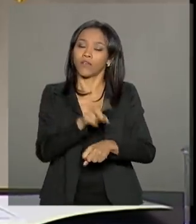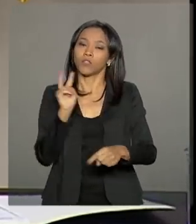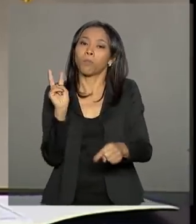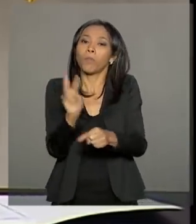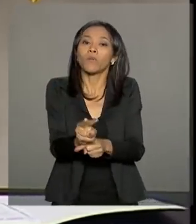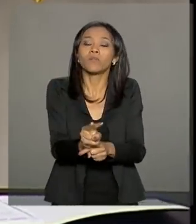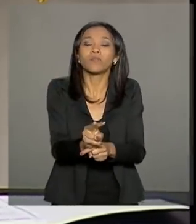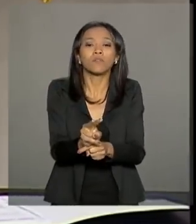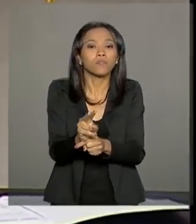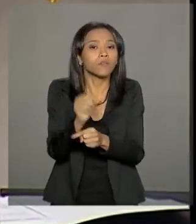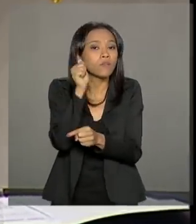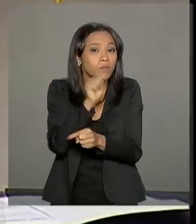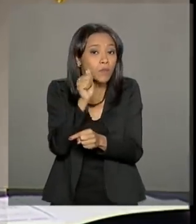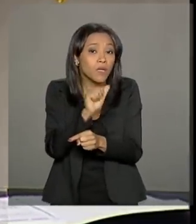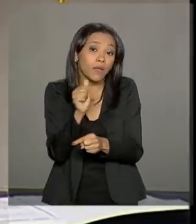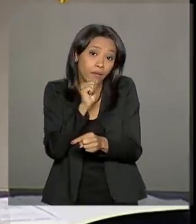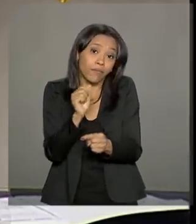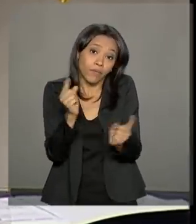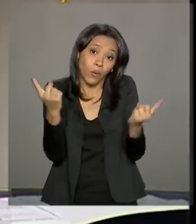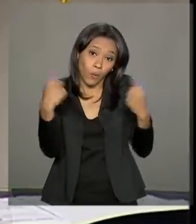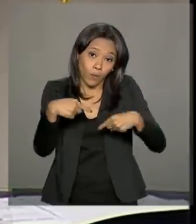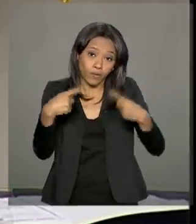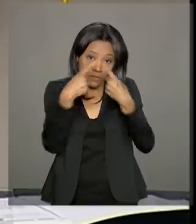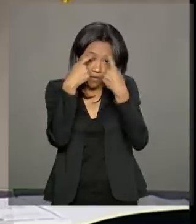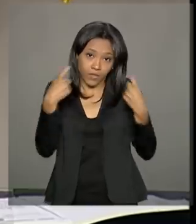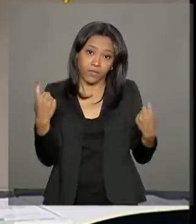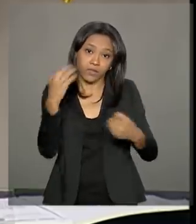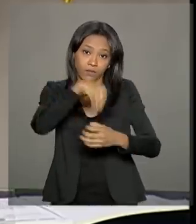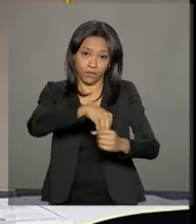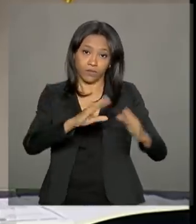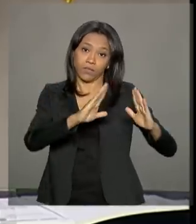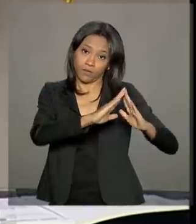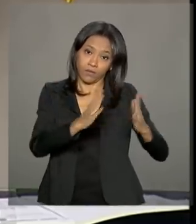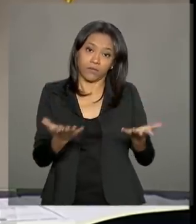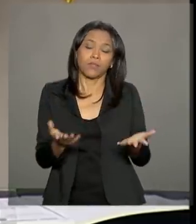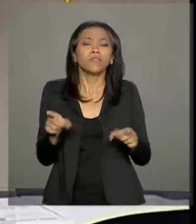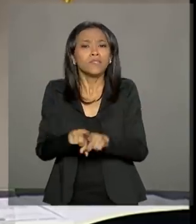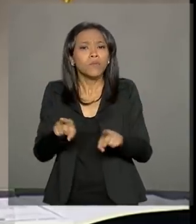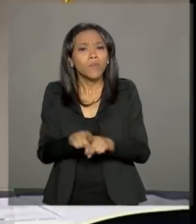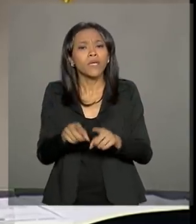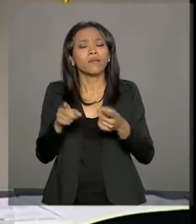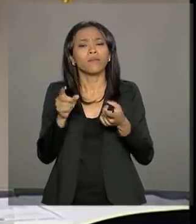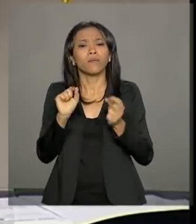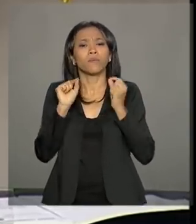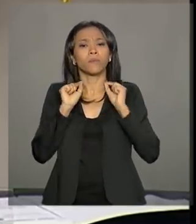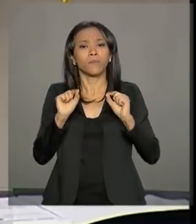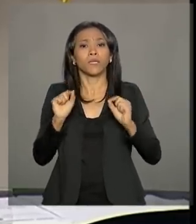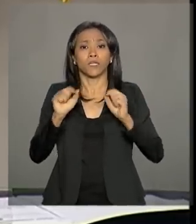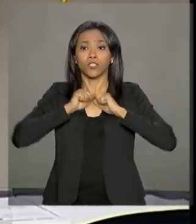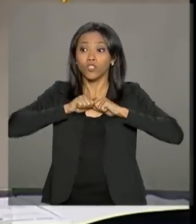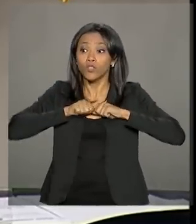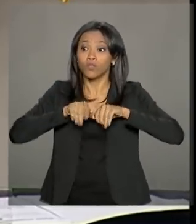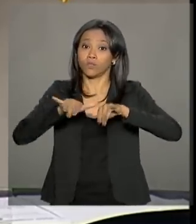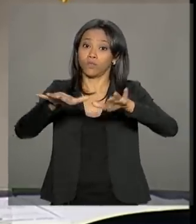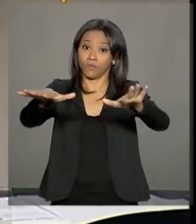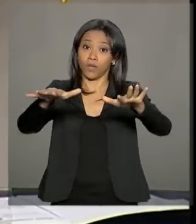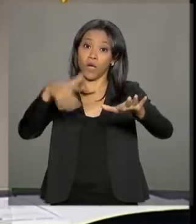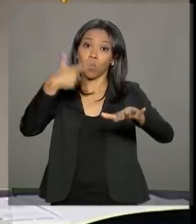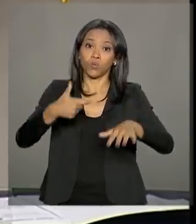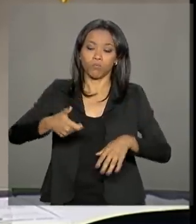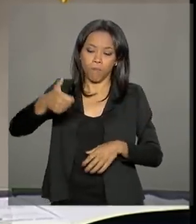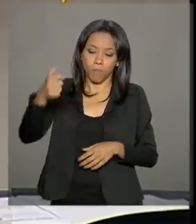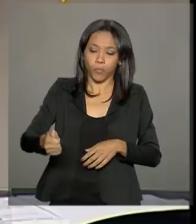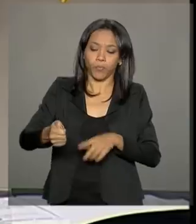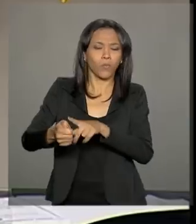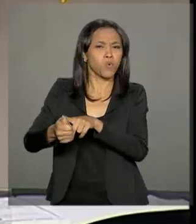mulher em casos de violência doméstica. E, igualmente, também disseminar a utilização do chamado botão do